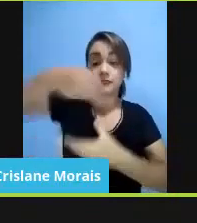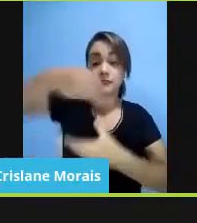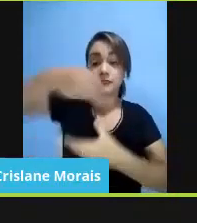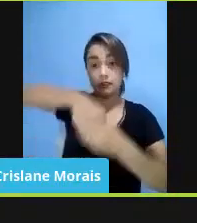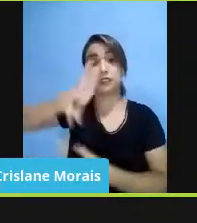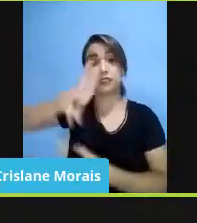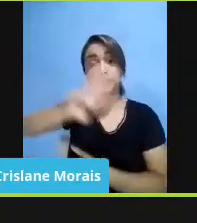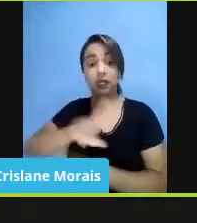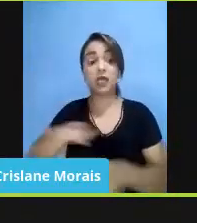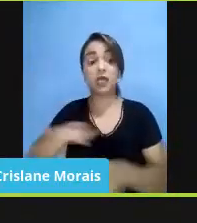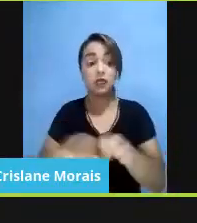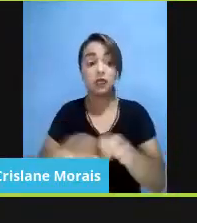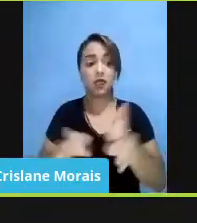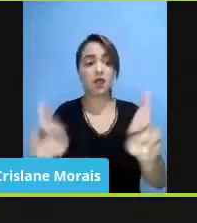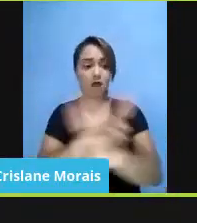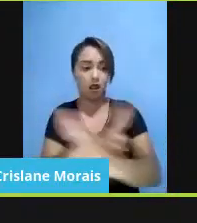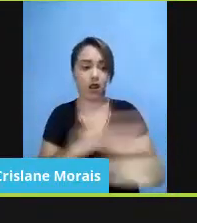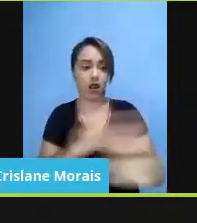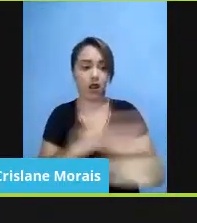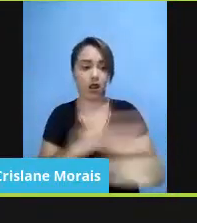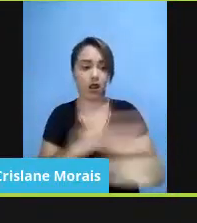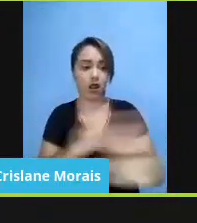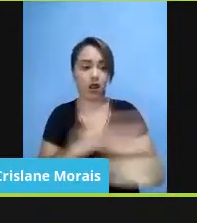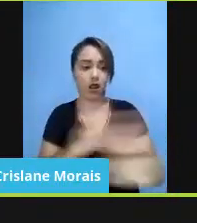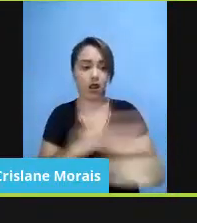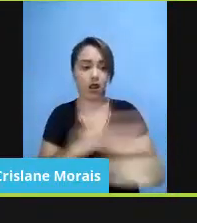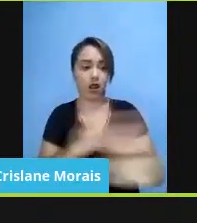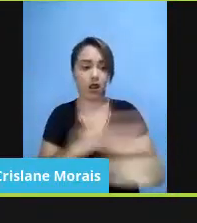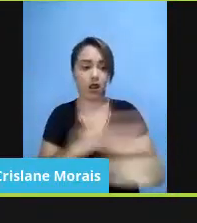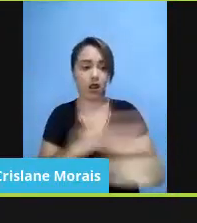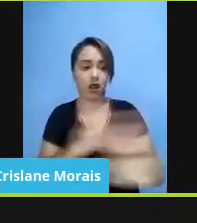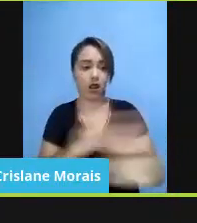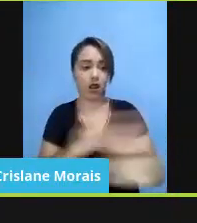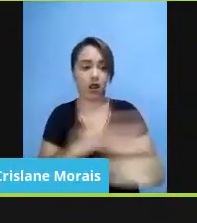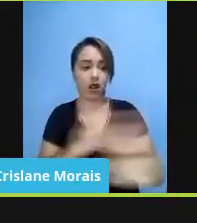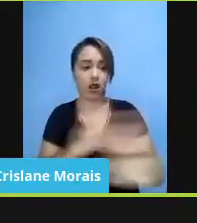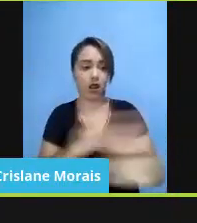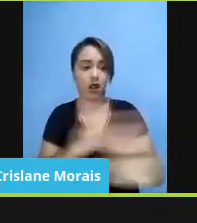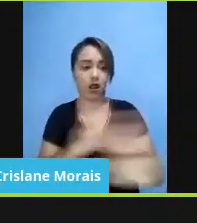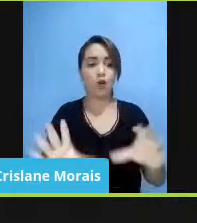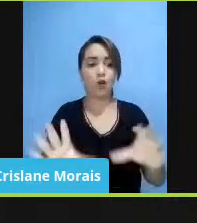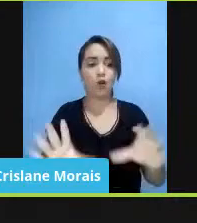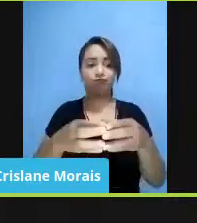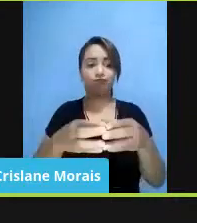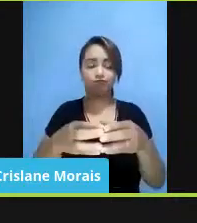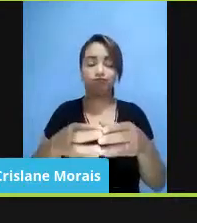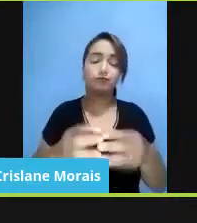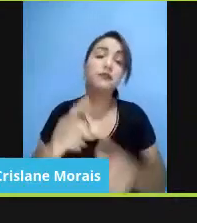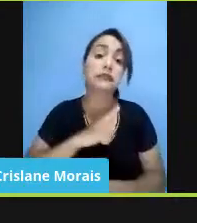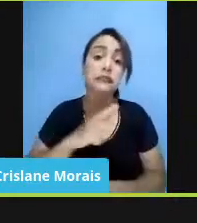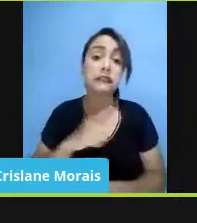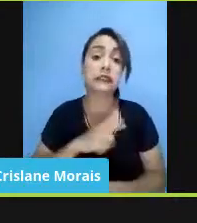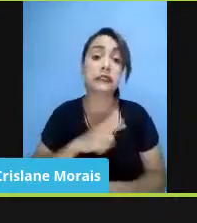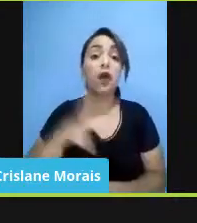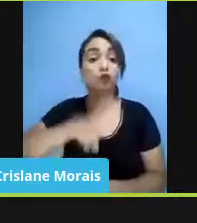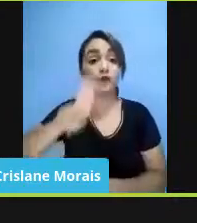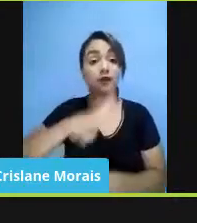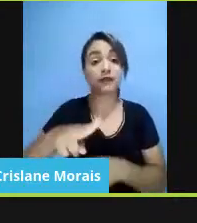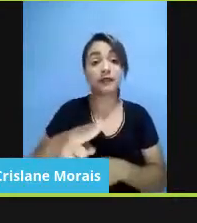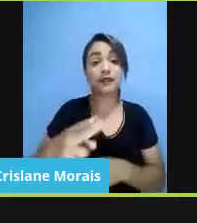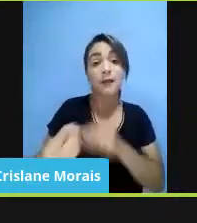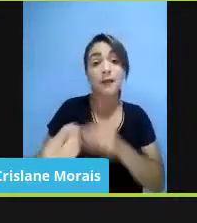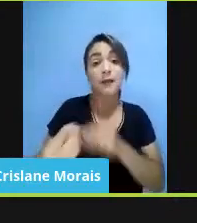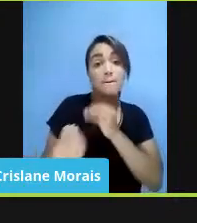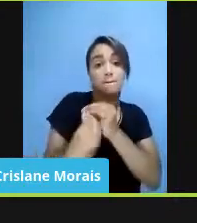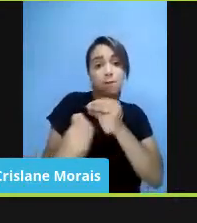relacionando muito com essa noção de território, né? Grupos entram porque eles estão, têm a universidade próxima como instrumento de